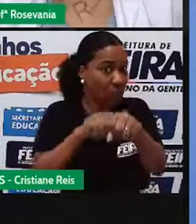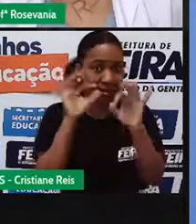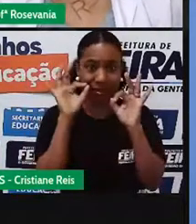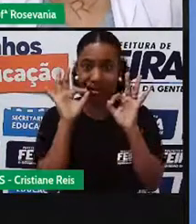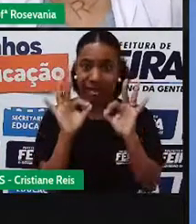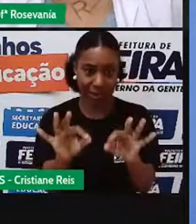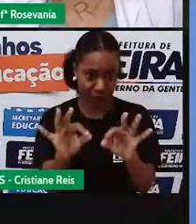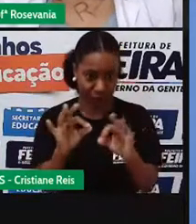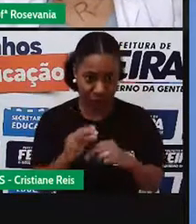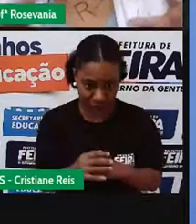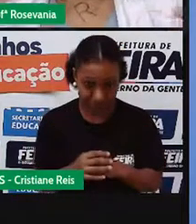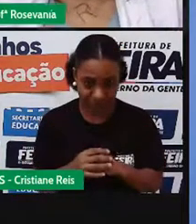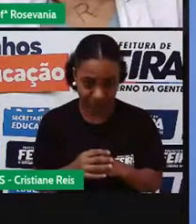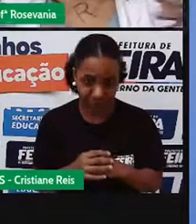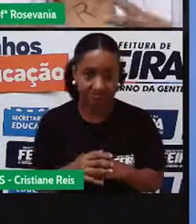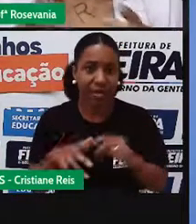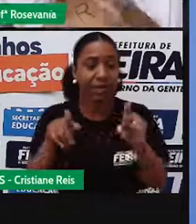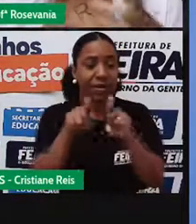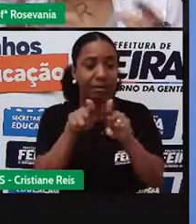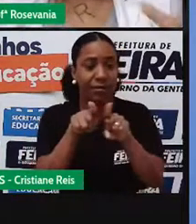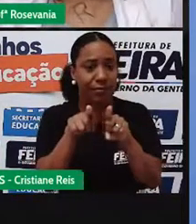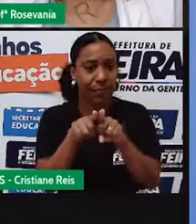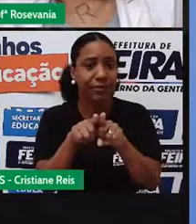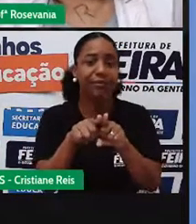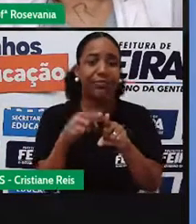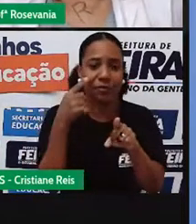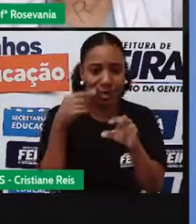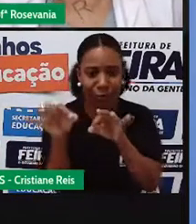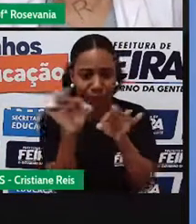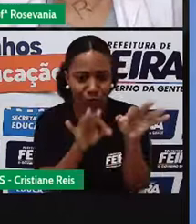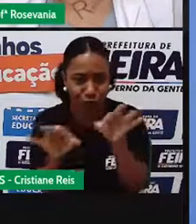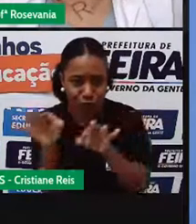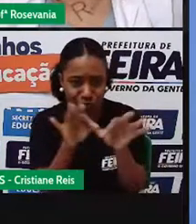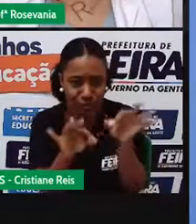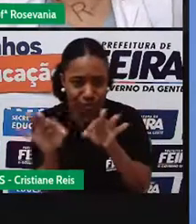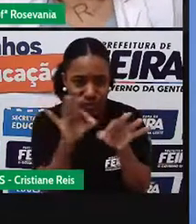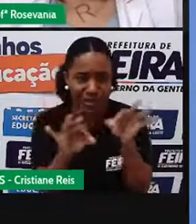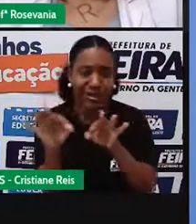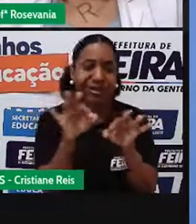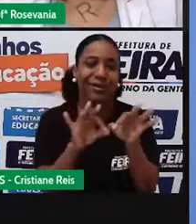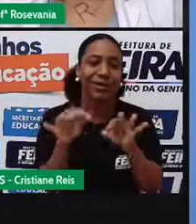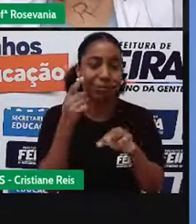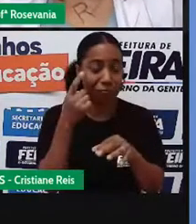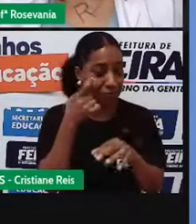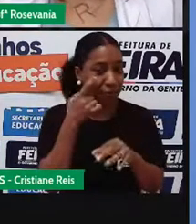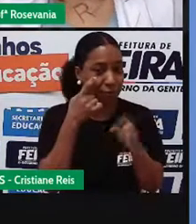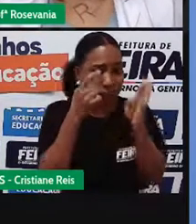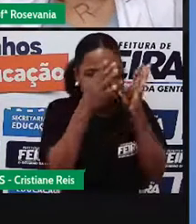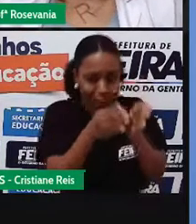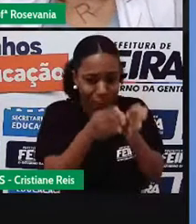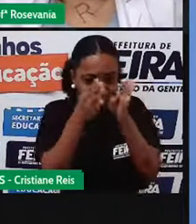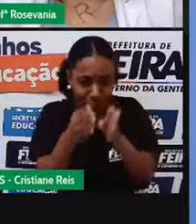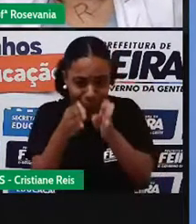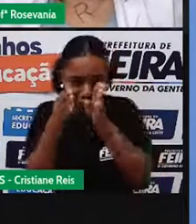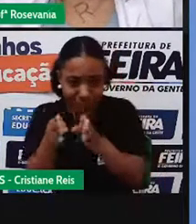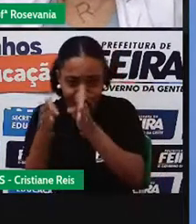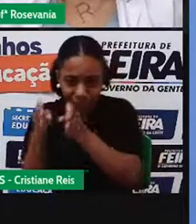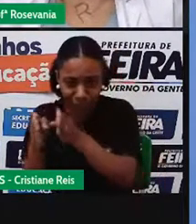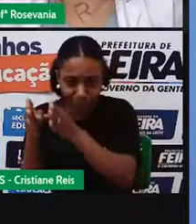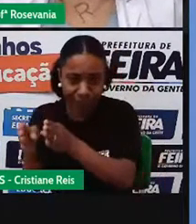ali, né, na hora ali você vai ajustando tudo. A eficácia comprovada, né, nas entregas